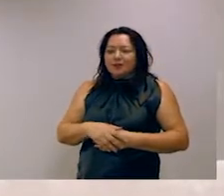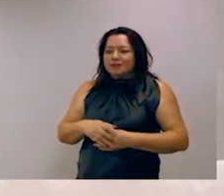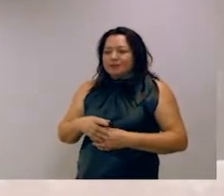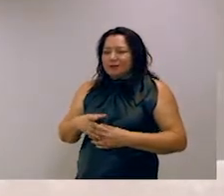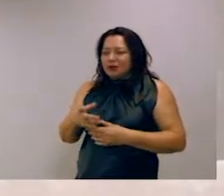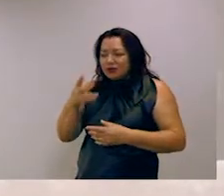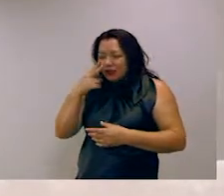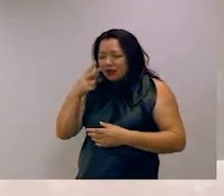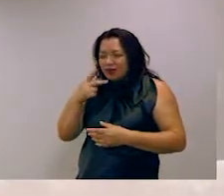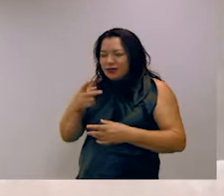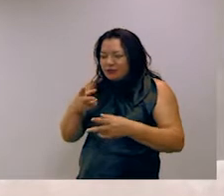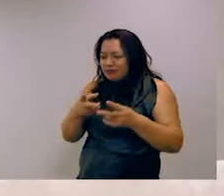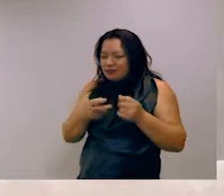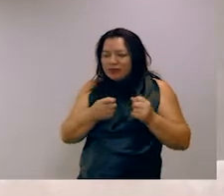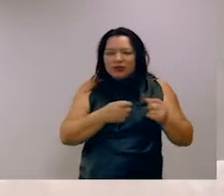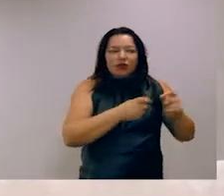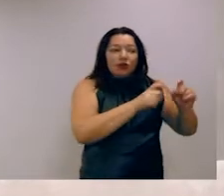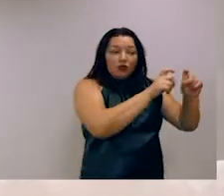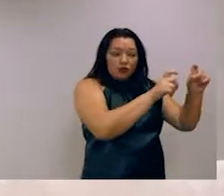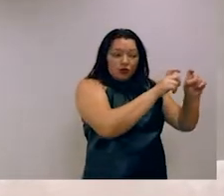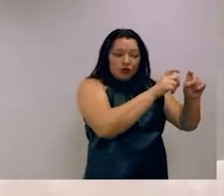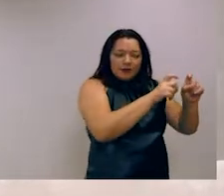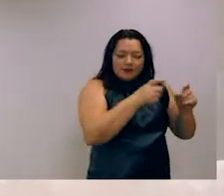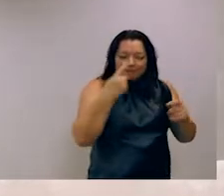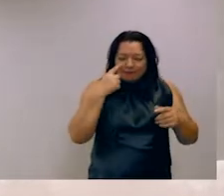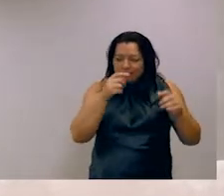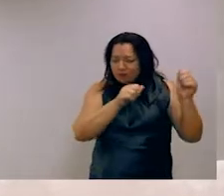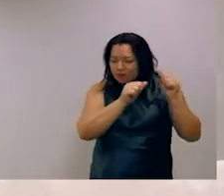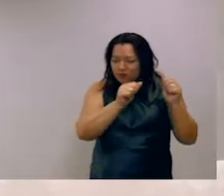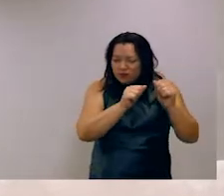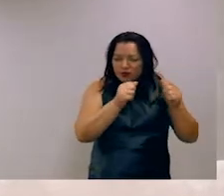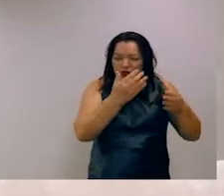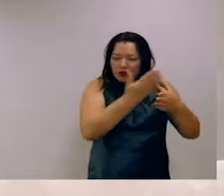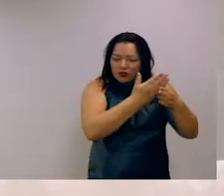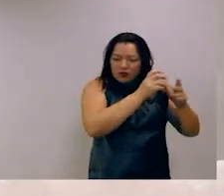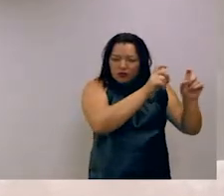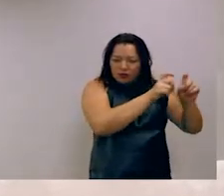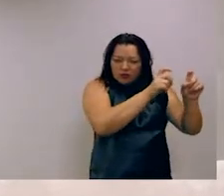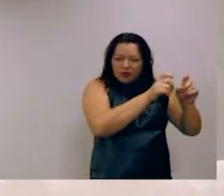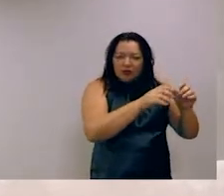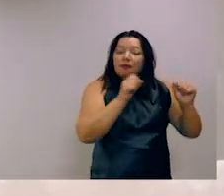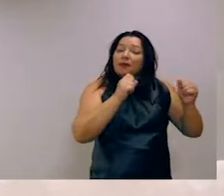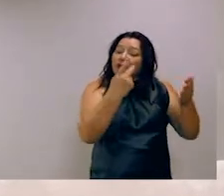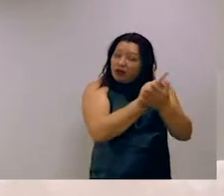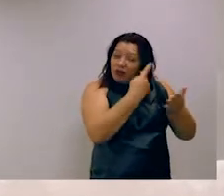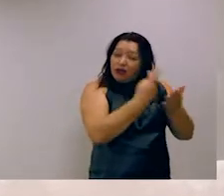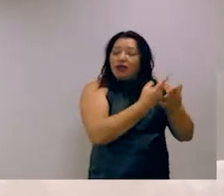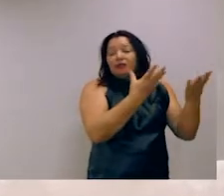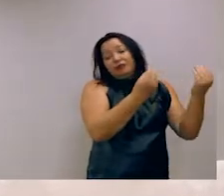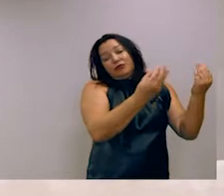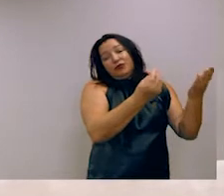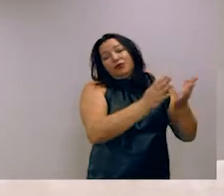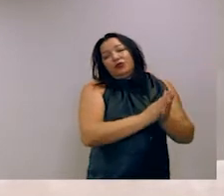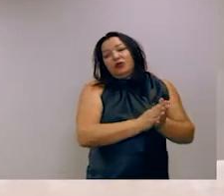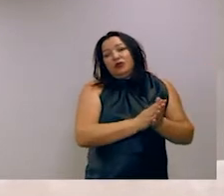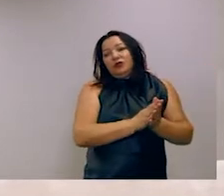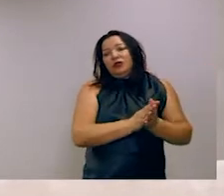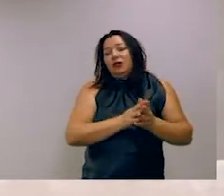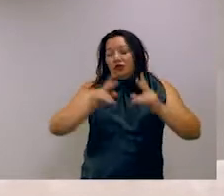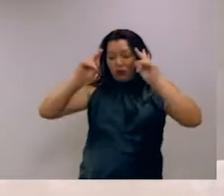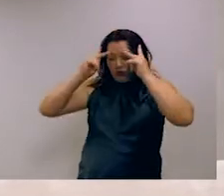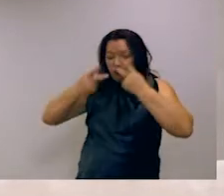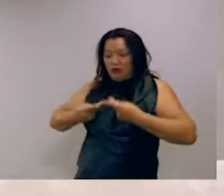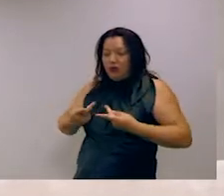esses algoritmos ao máximo e aí você vê que nos exemplos adversariais ele pode errar muito mais do se esperaria. Muito mais do um ser humano